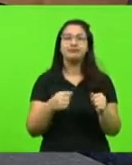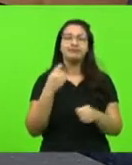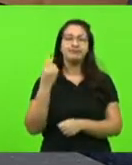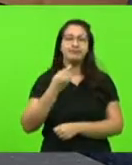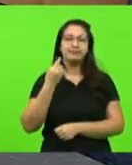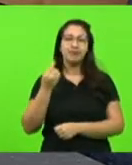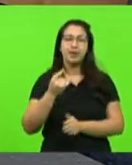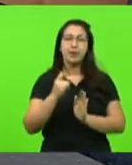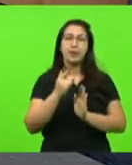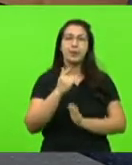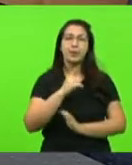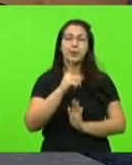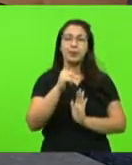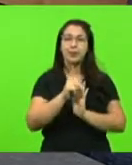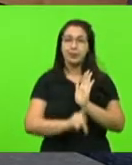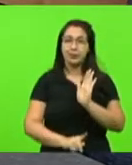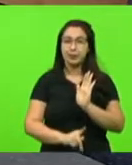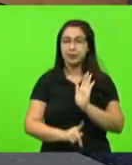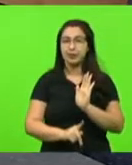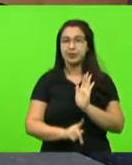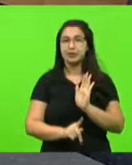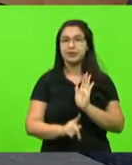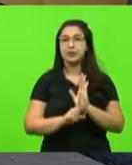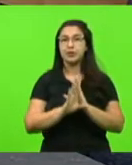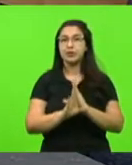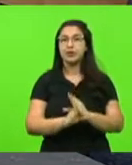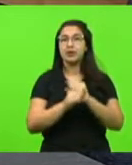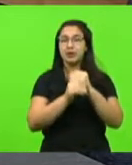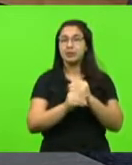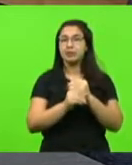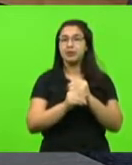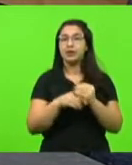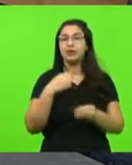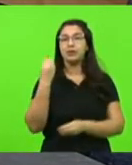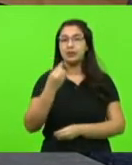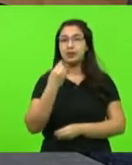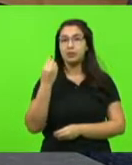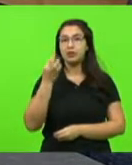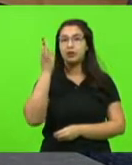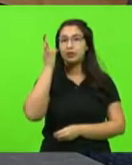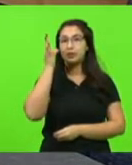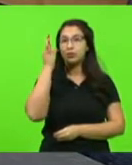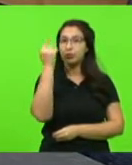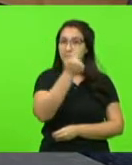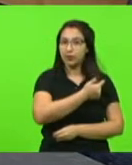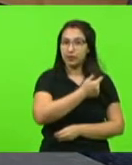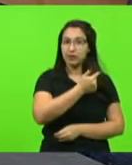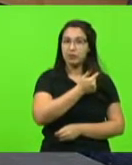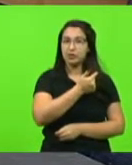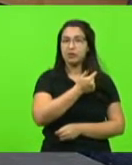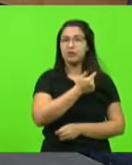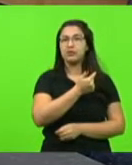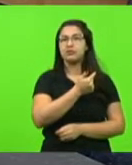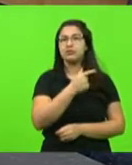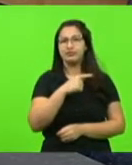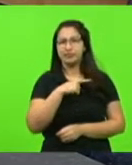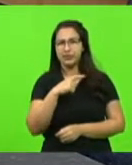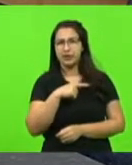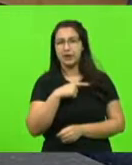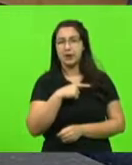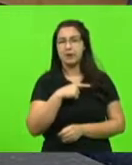o projeto, a emenda que o deputado Fabiano coloca ao projeto,